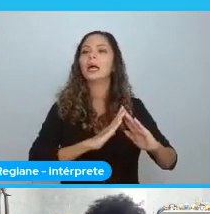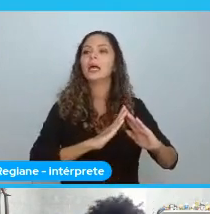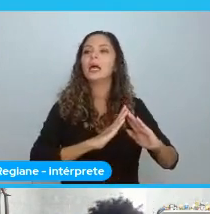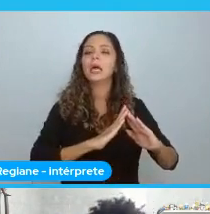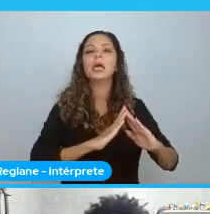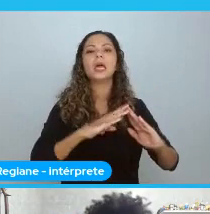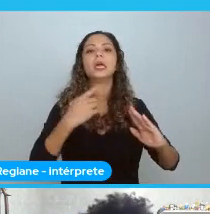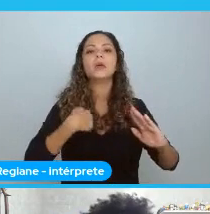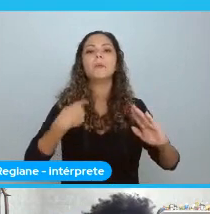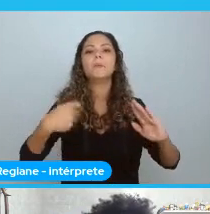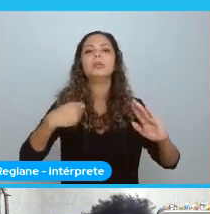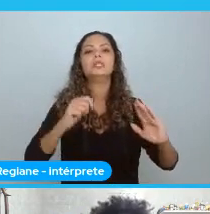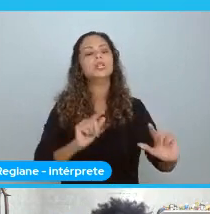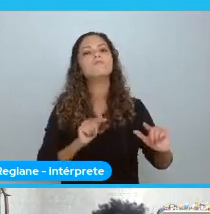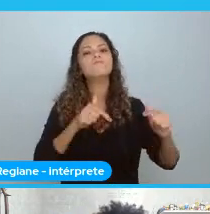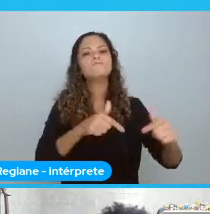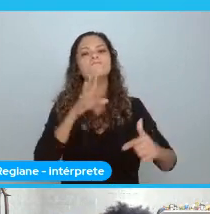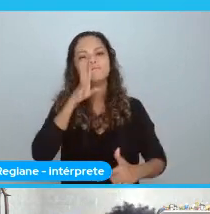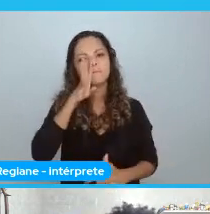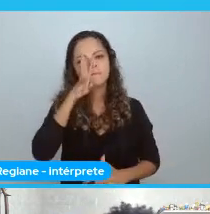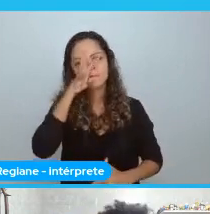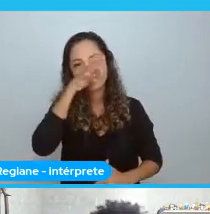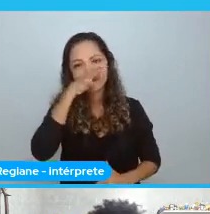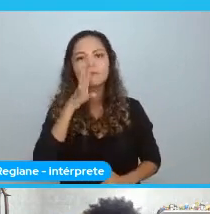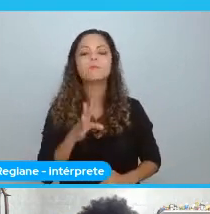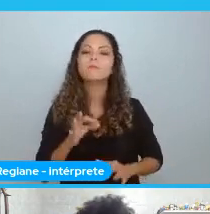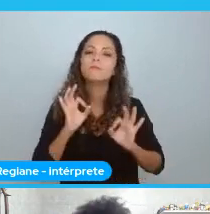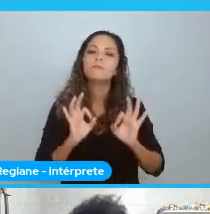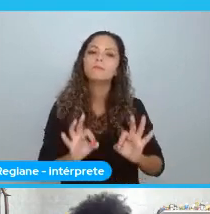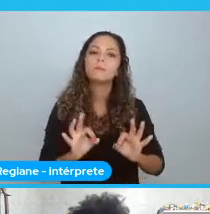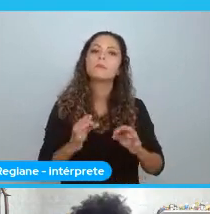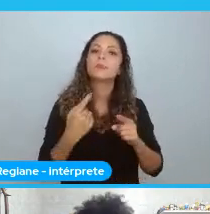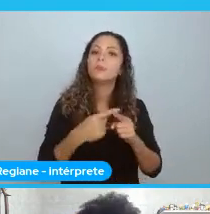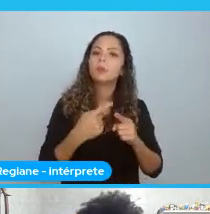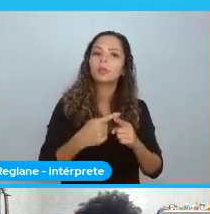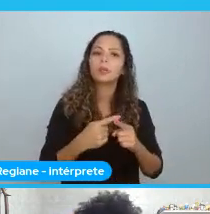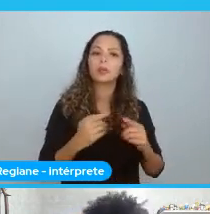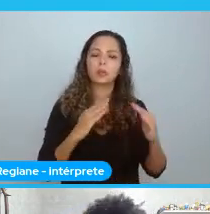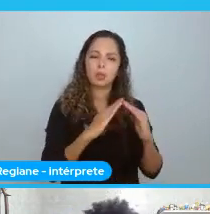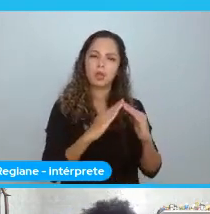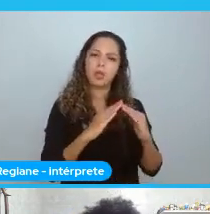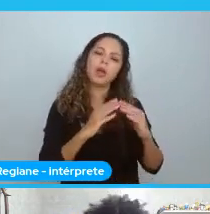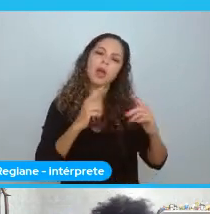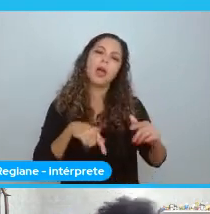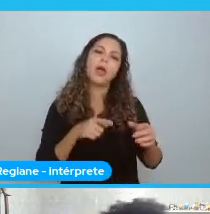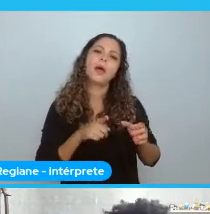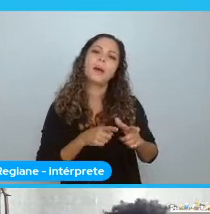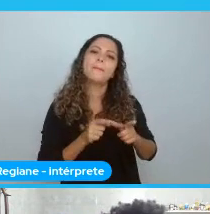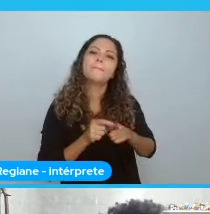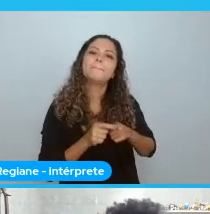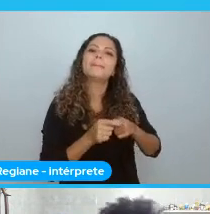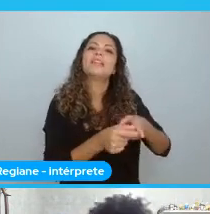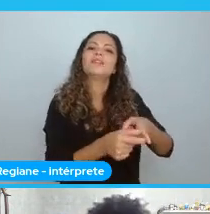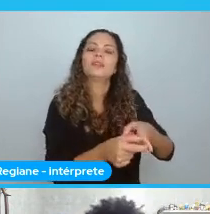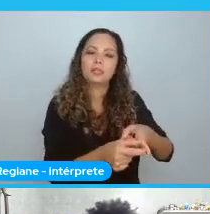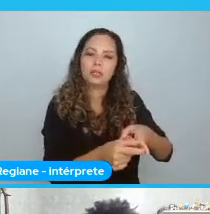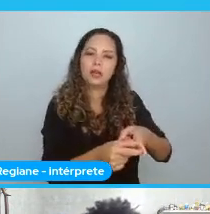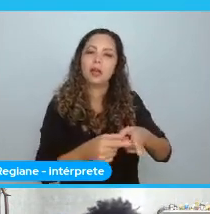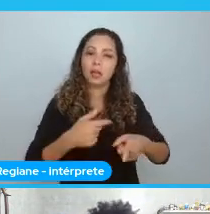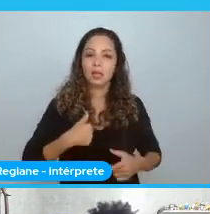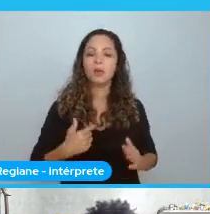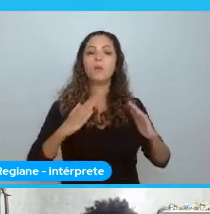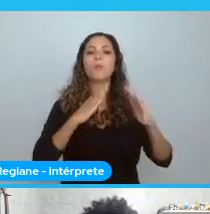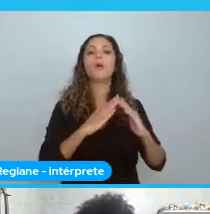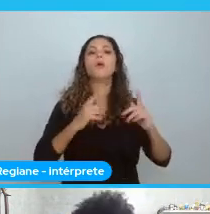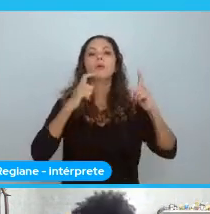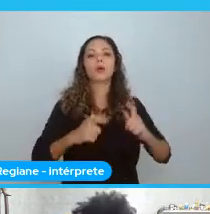Ser resistente. Naquilo que eu queria. Porque. O que era me mostrado. Onde eu moro. É uma periferia. Eu moro em Pernambuco. Esqueci de dizer isso. Porque a gente está.